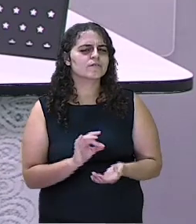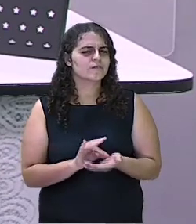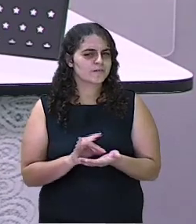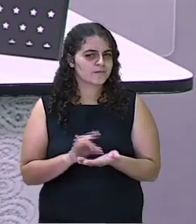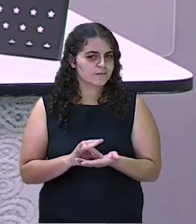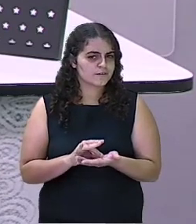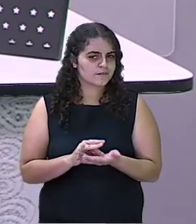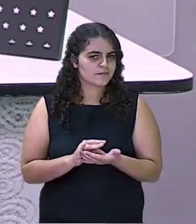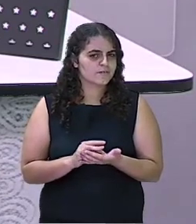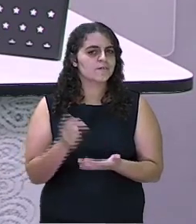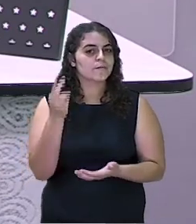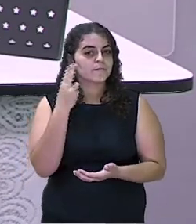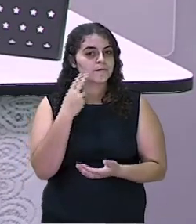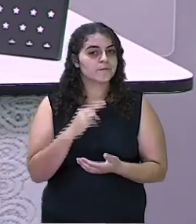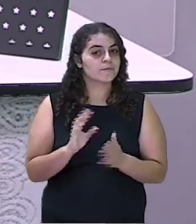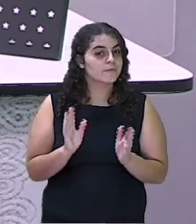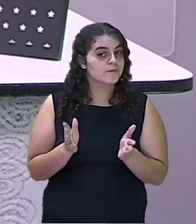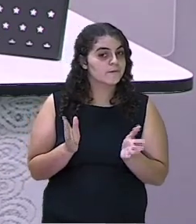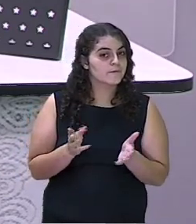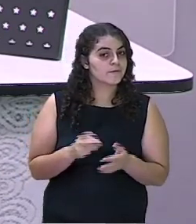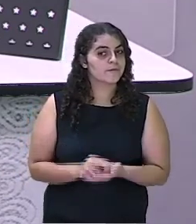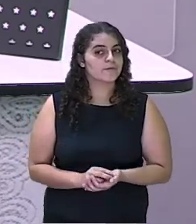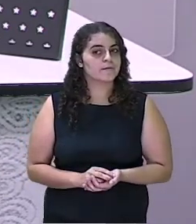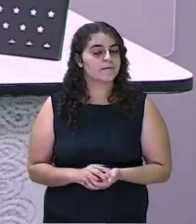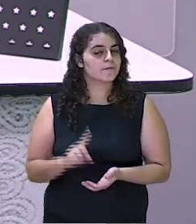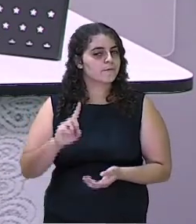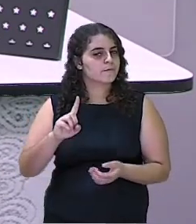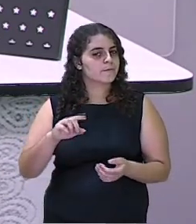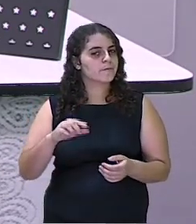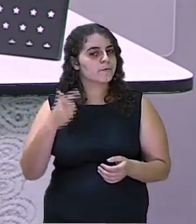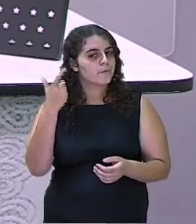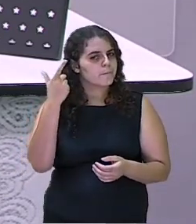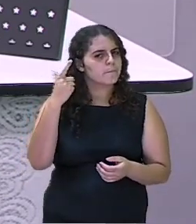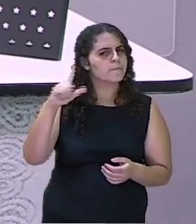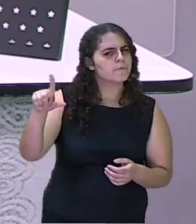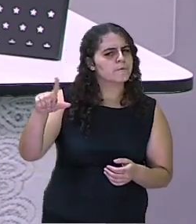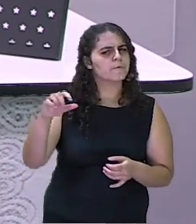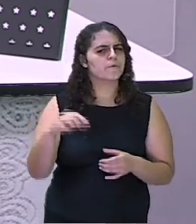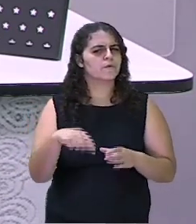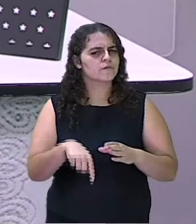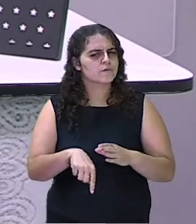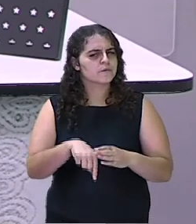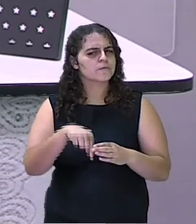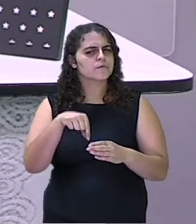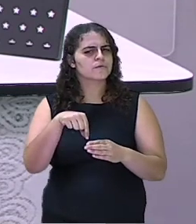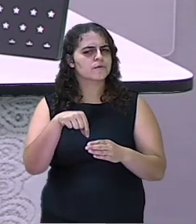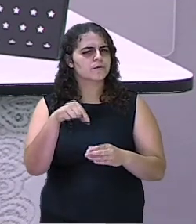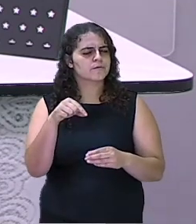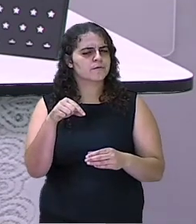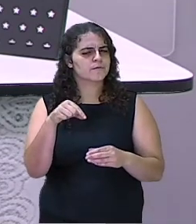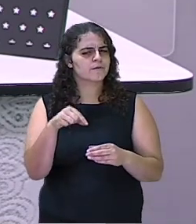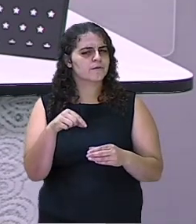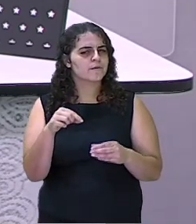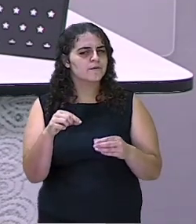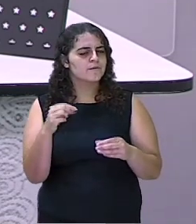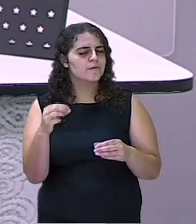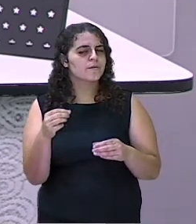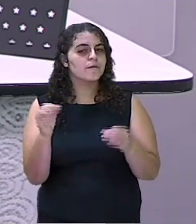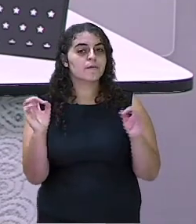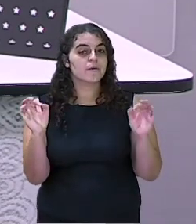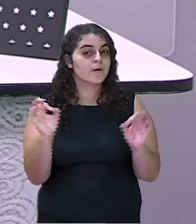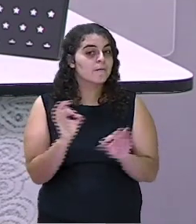mesmo? Vamos agora ao nosso próximo sorteio. É o último número.